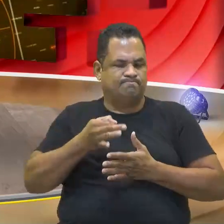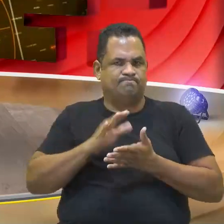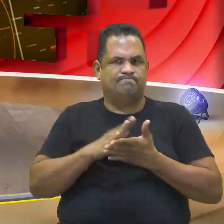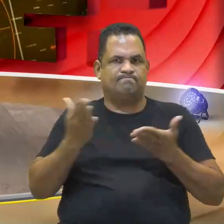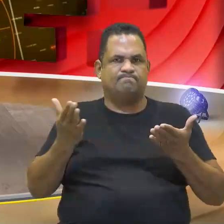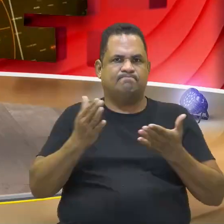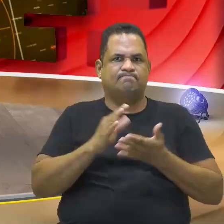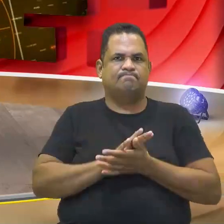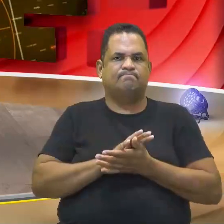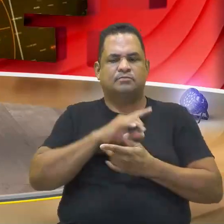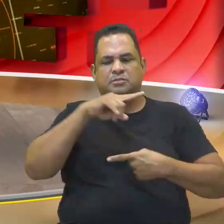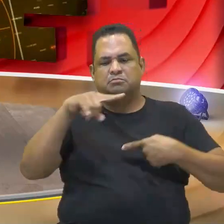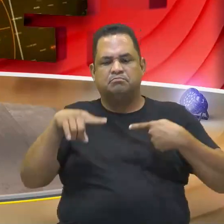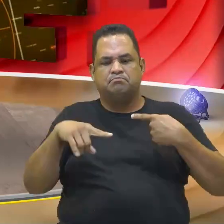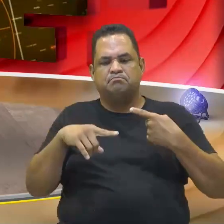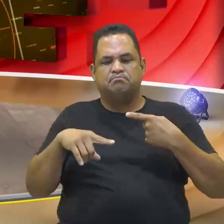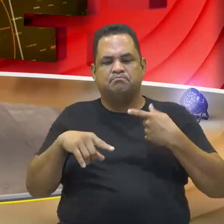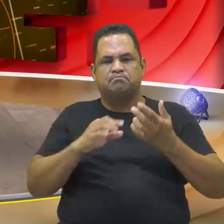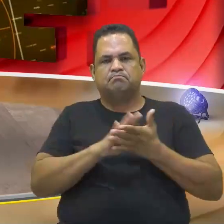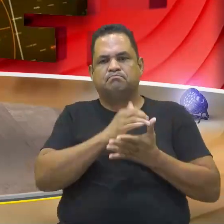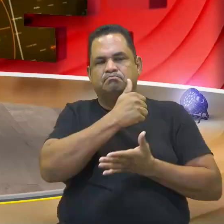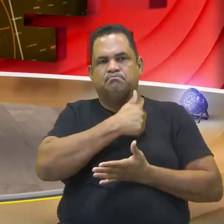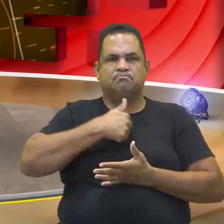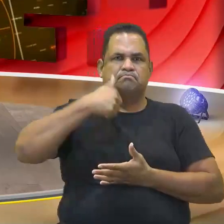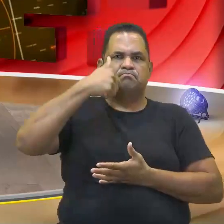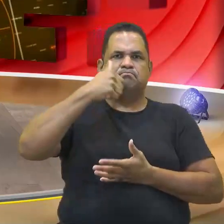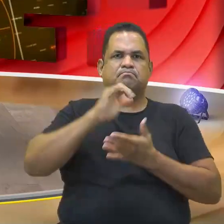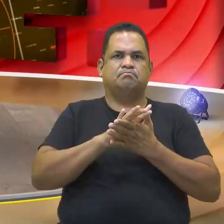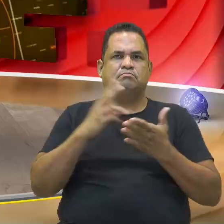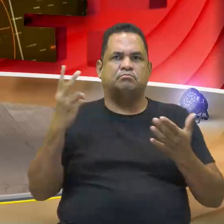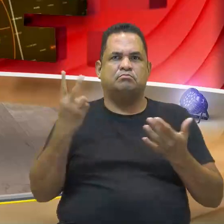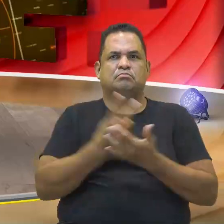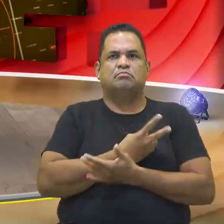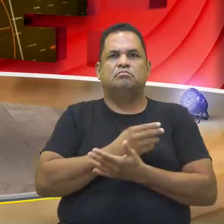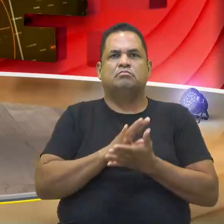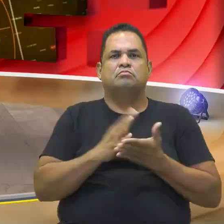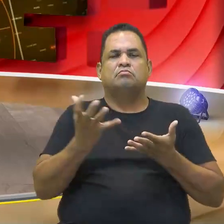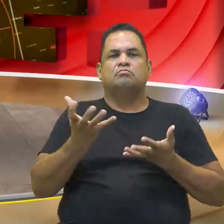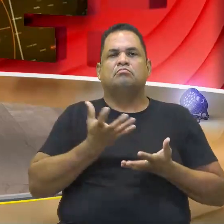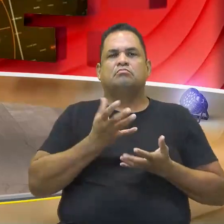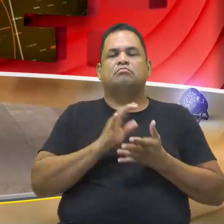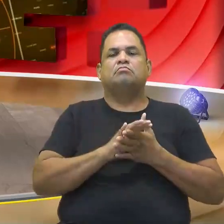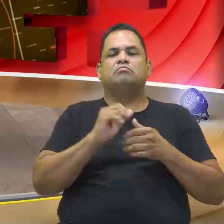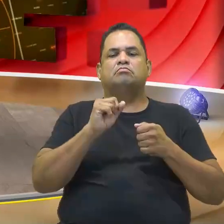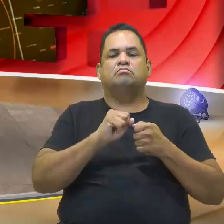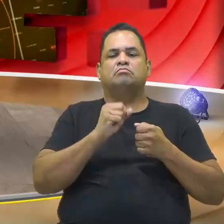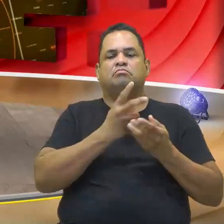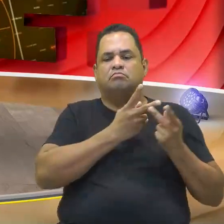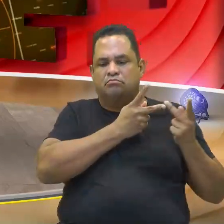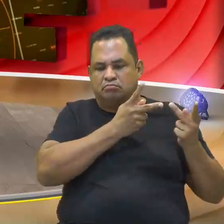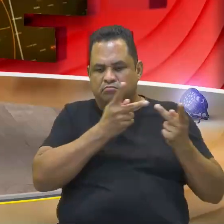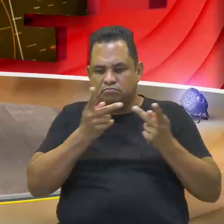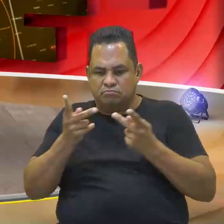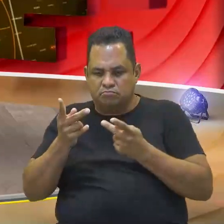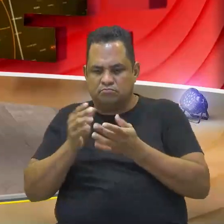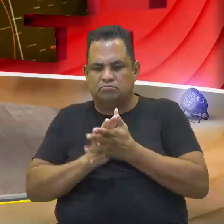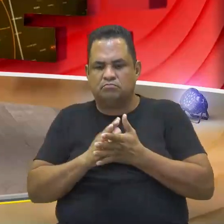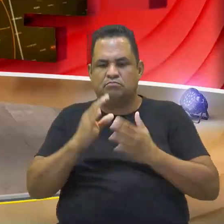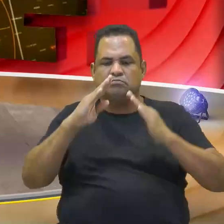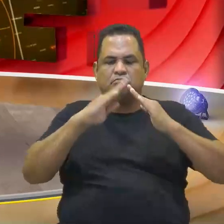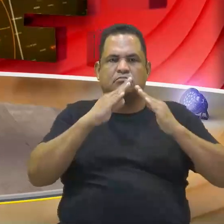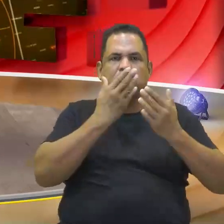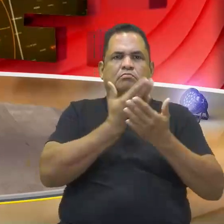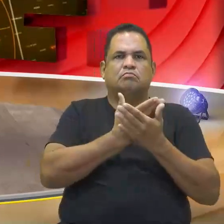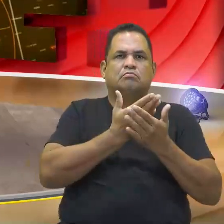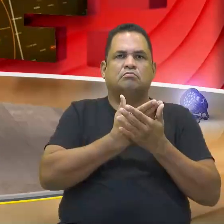tendência aí de melhora, né? Com relação ao que está acontecendo. A gente quer fazer as visitas nas escolas, inclusive a nossa